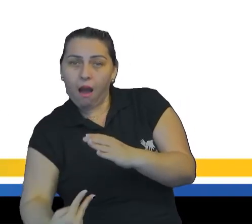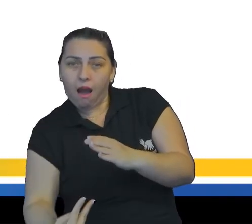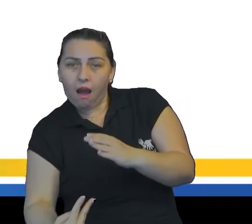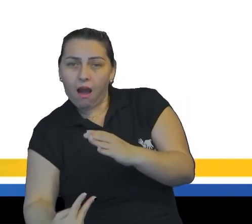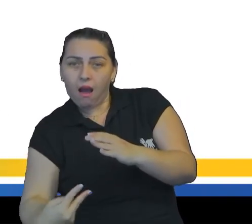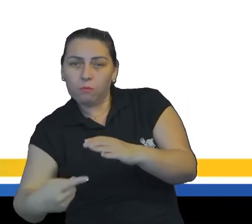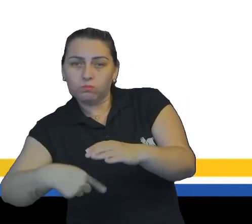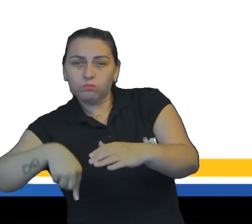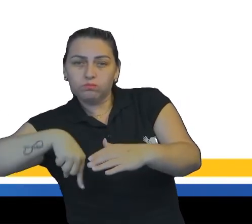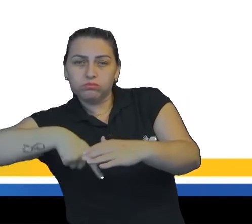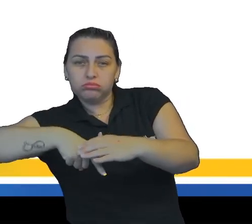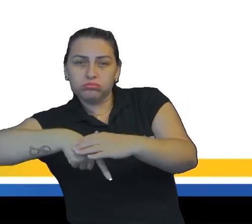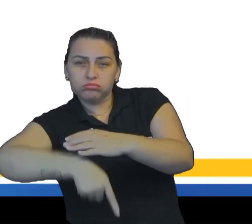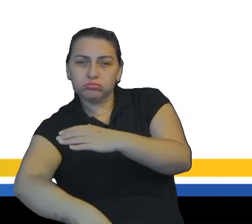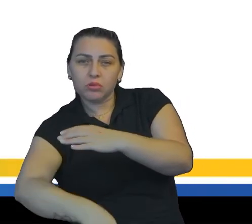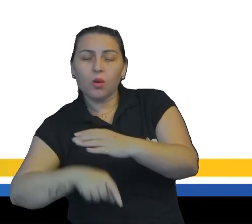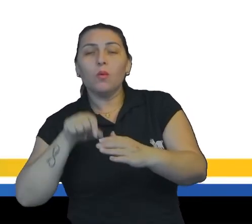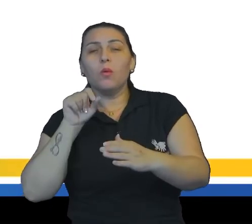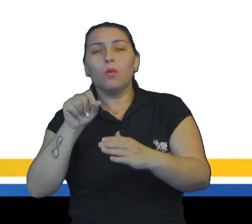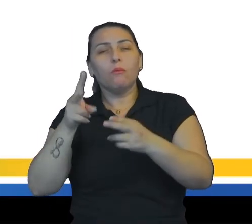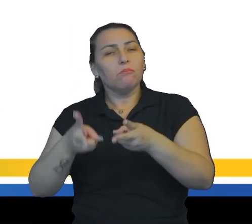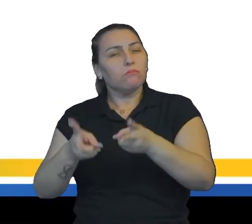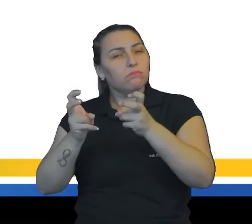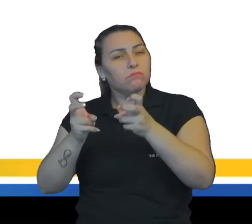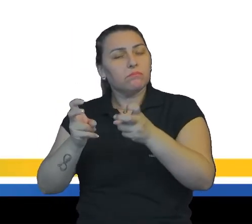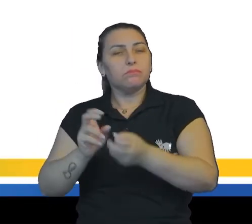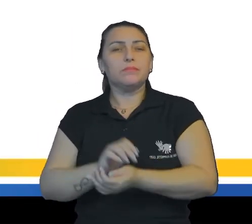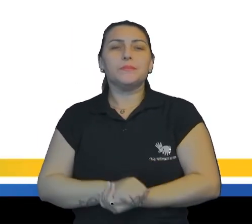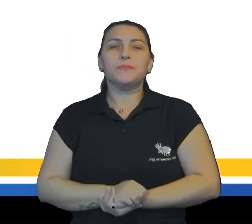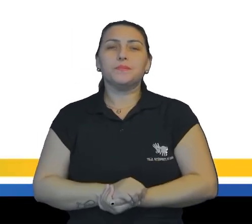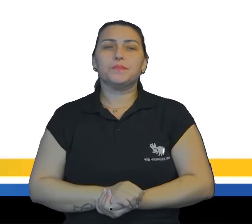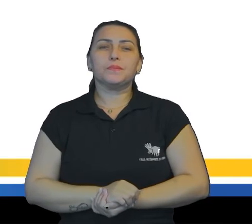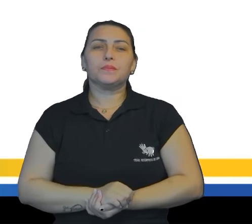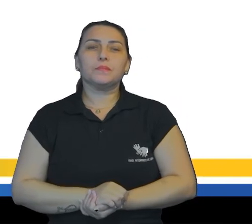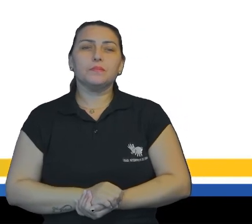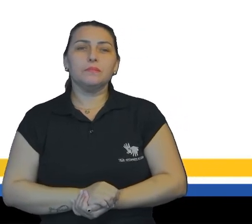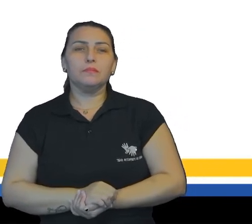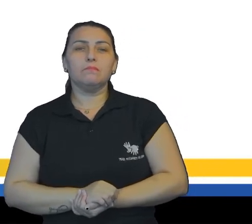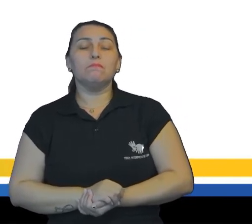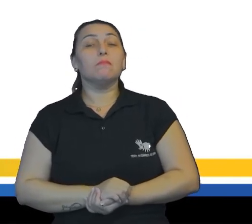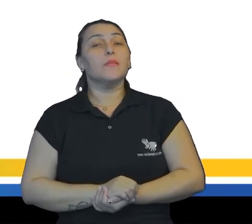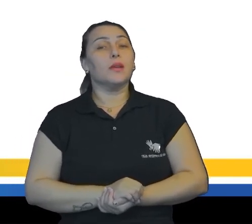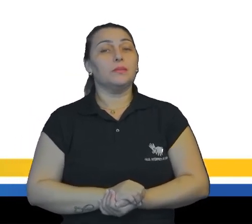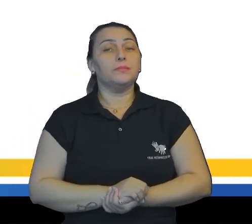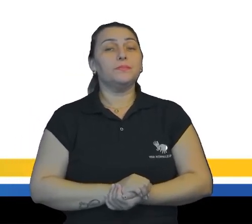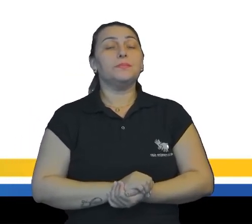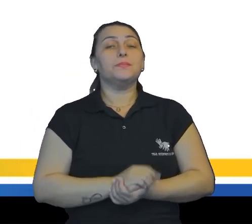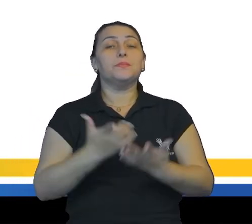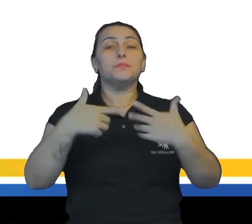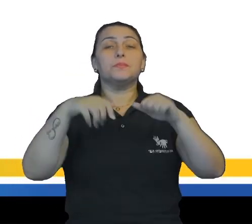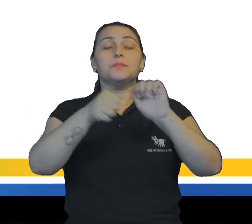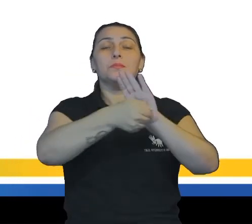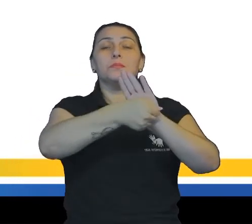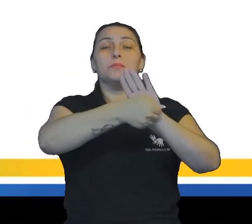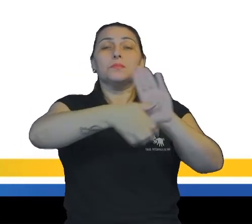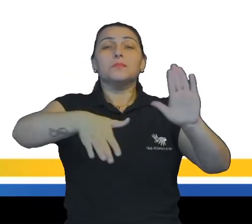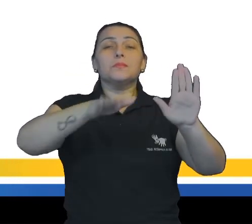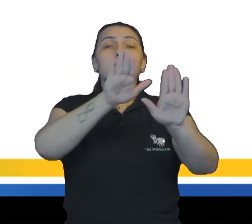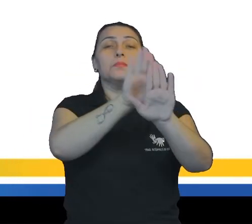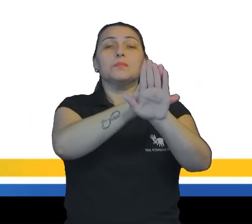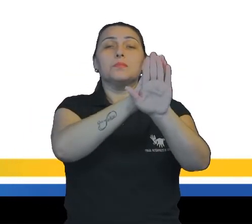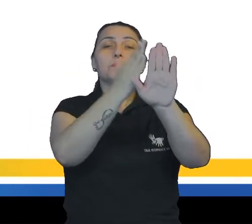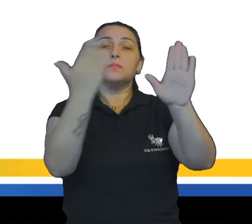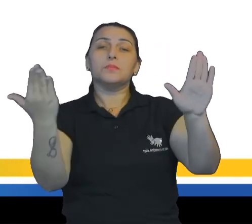Tá? Então, assim, o que a gente pode observar? Que aqui nós temos a linguagem, figura de linguagem antítese. Tá?